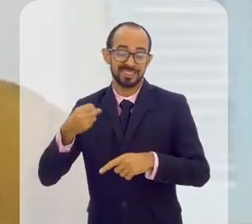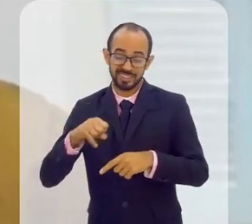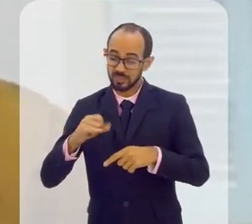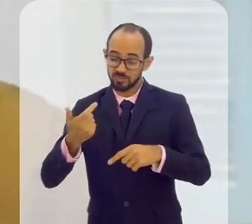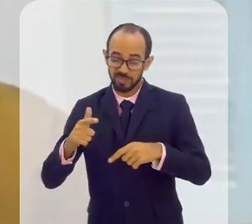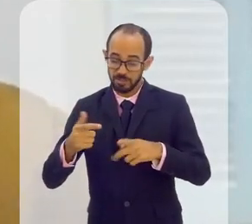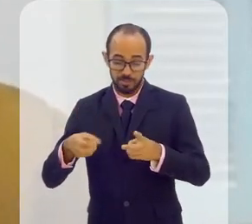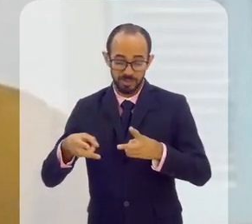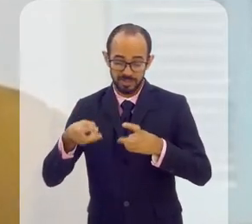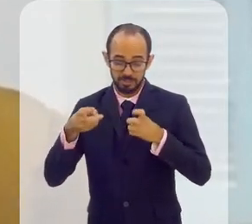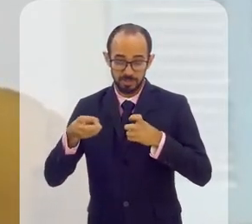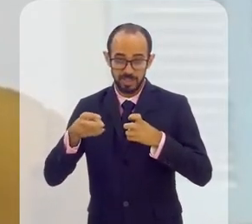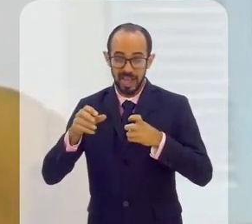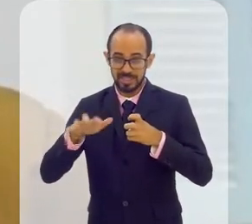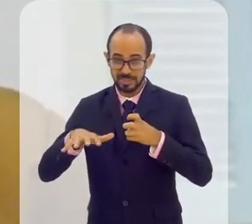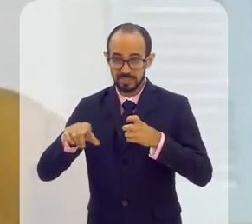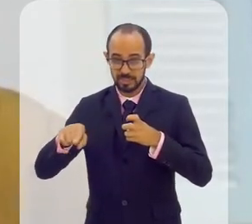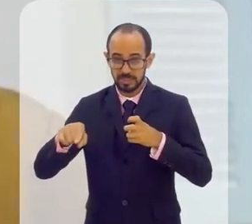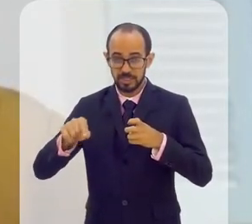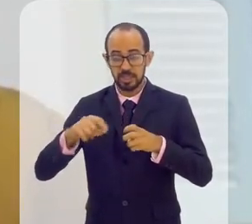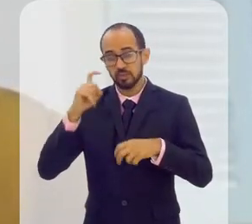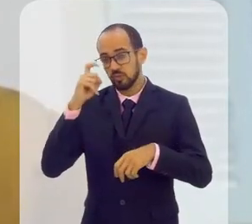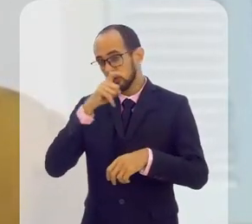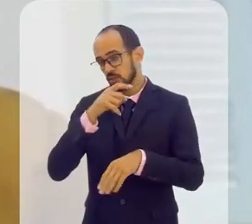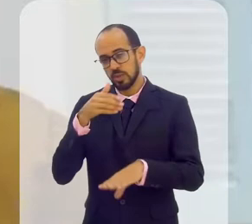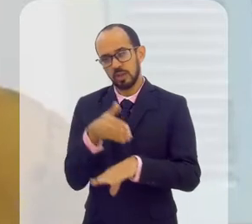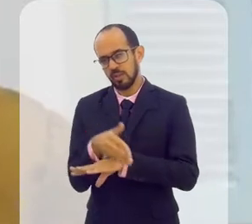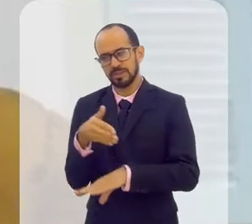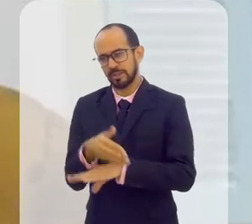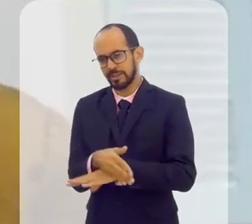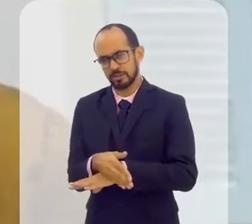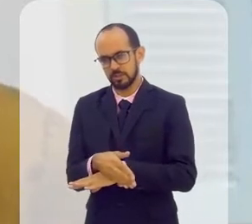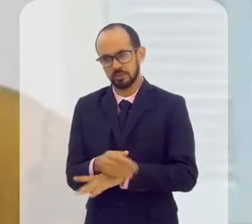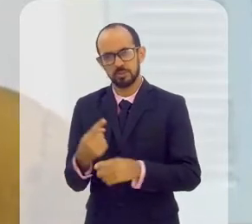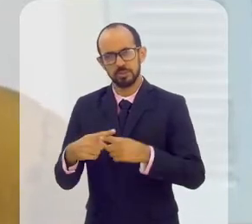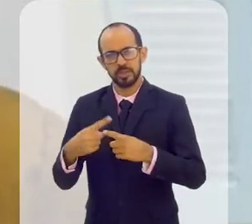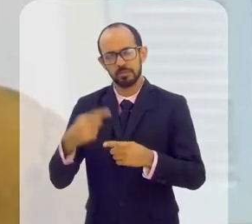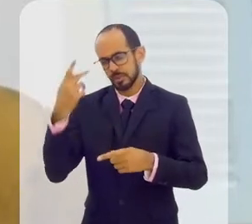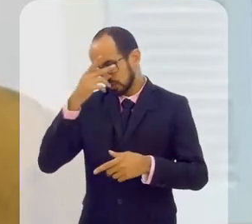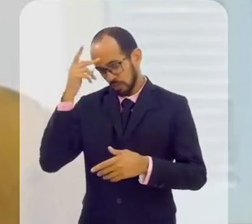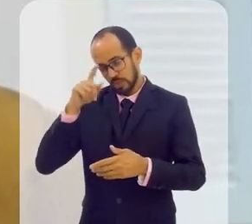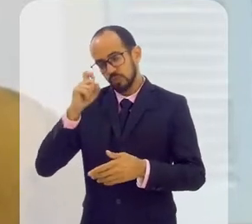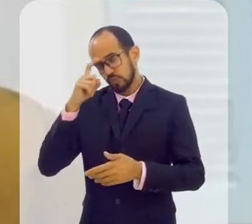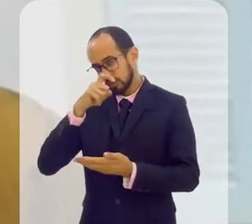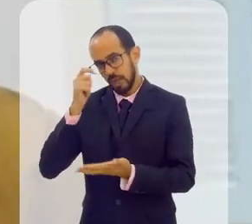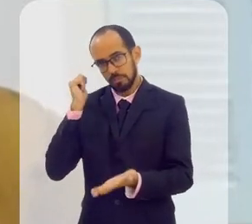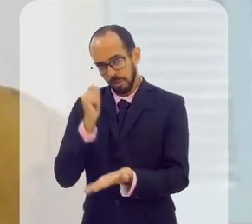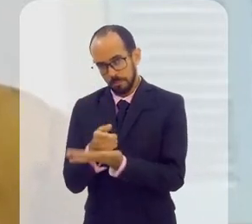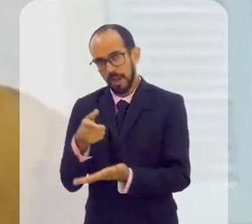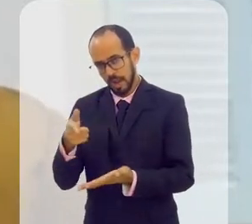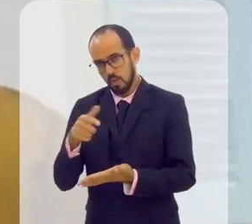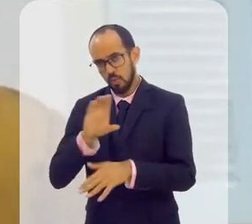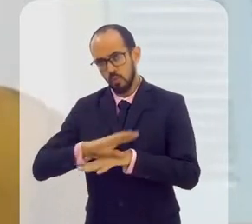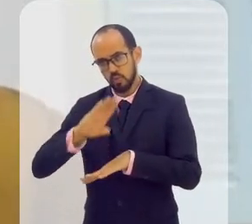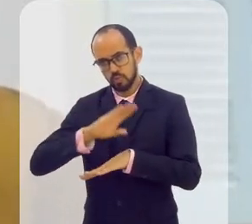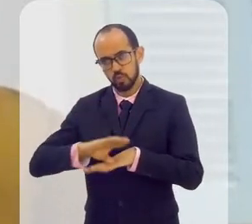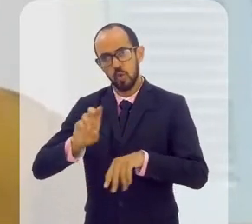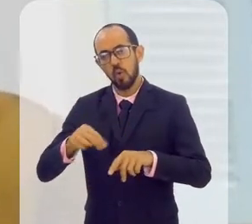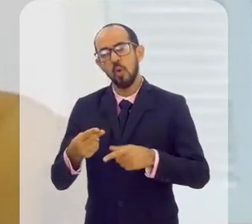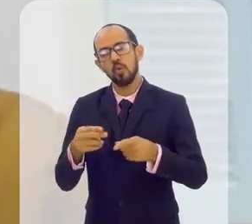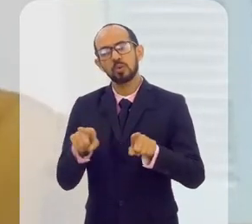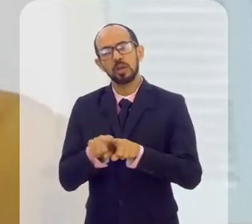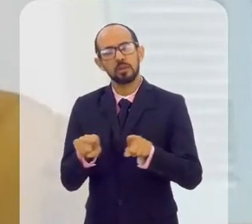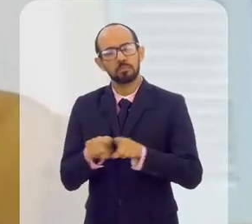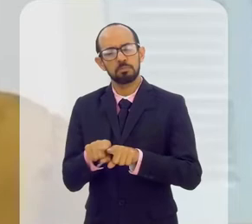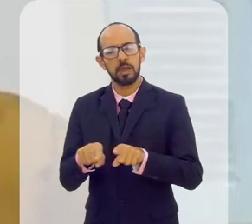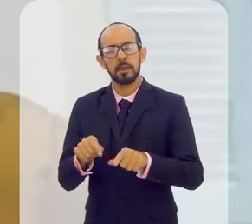eu acho muito difícil a gente amplificar acesso, né? Porque as pessoas, de fato, têm dificuldade de arcar com uma mensalidade. Ou, por outro lado, é